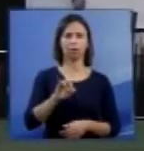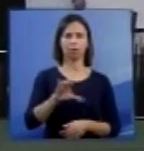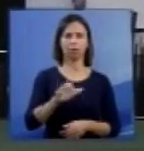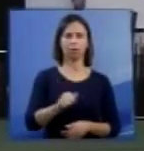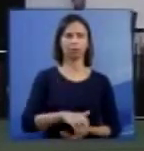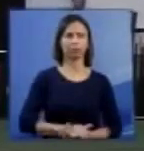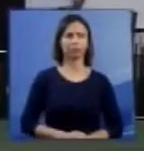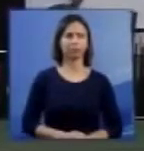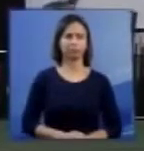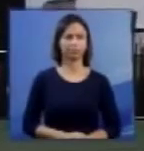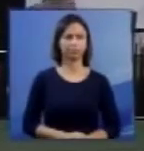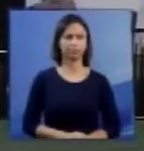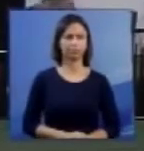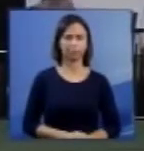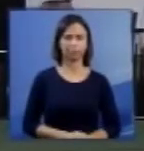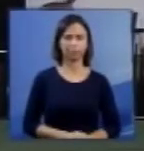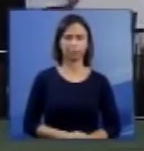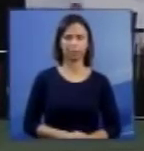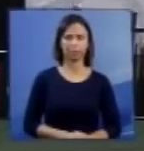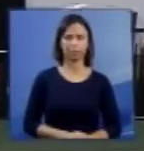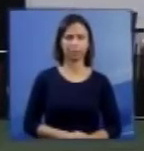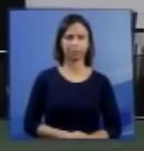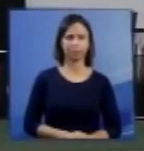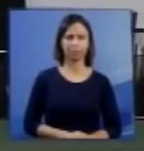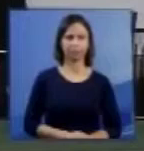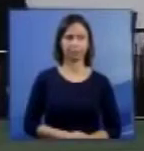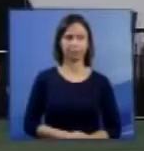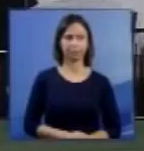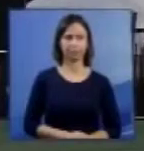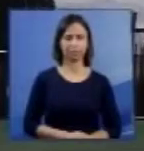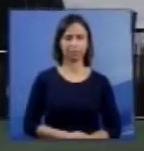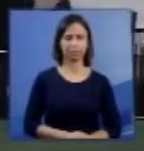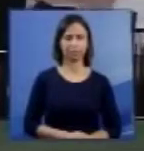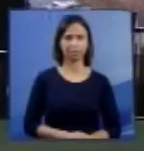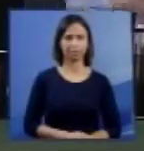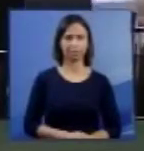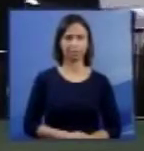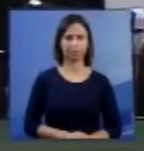O bispo Carlos Macedo de Oliveira, com a palavra.